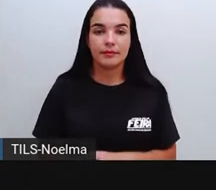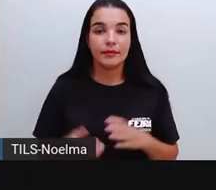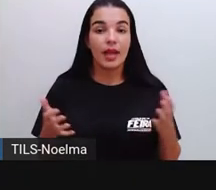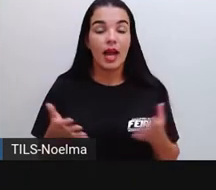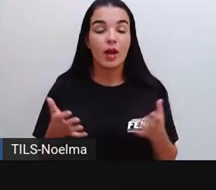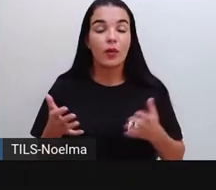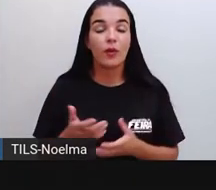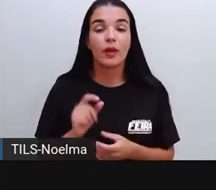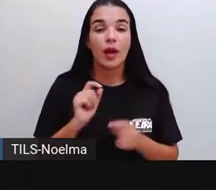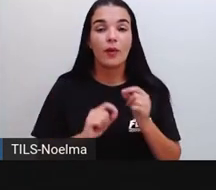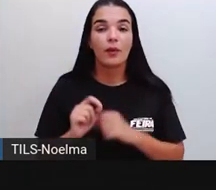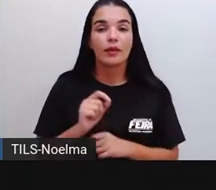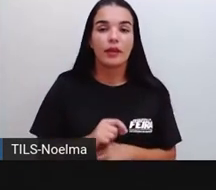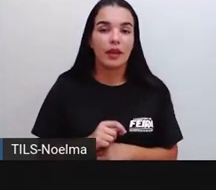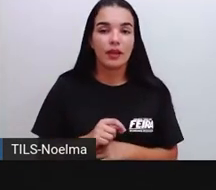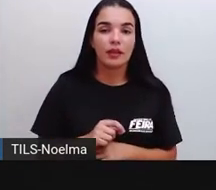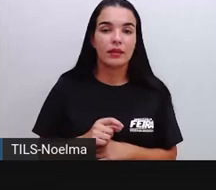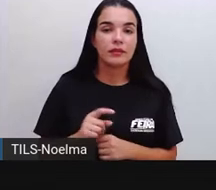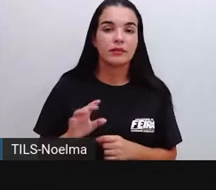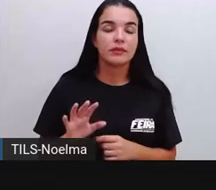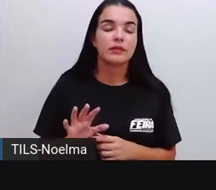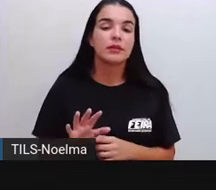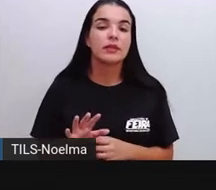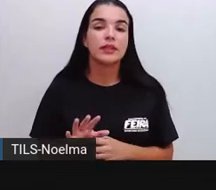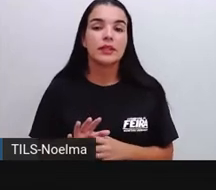bora lá, segundo ano, a gente agora